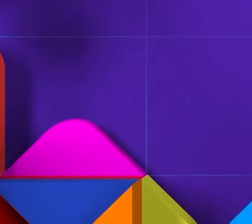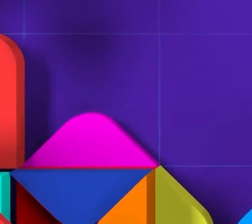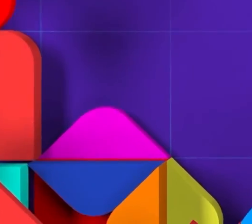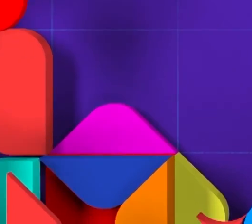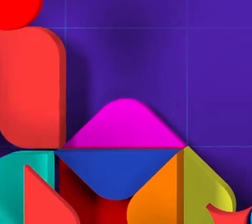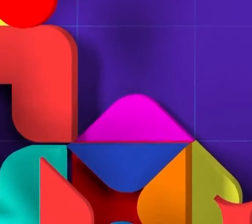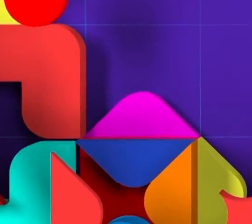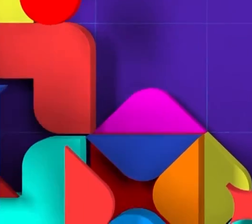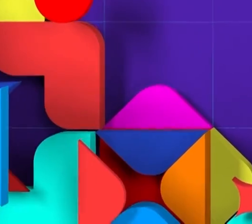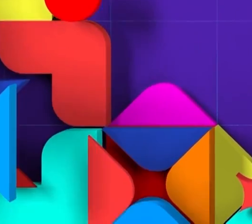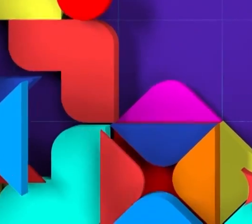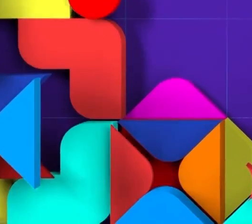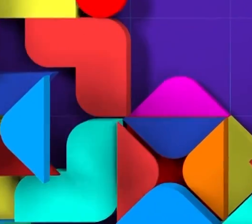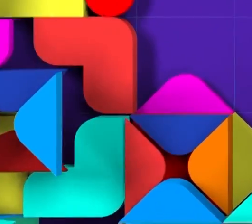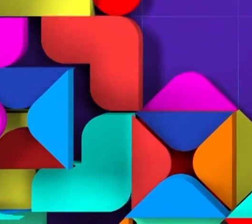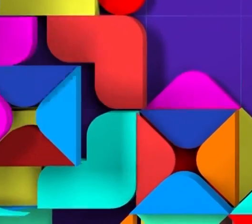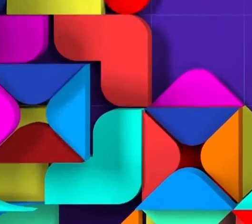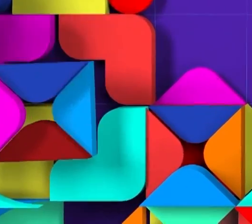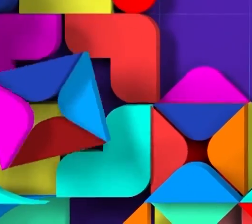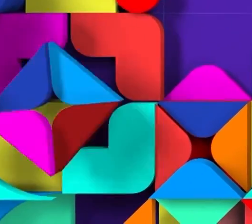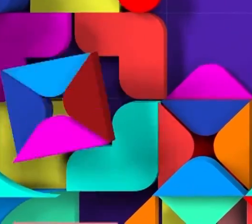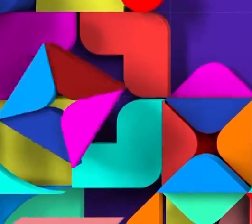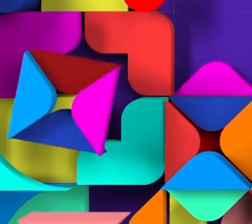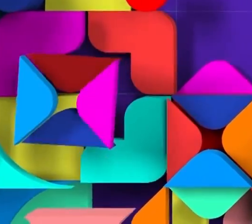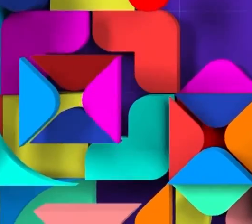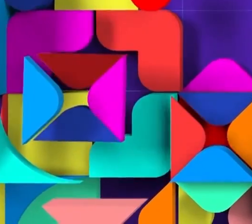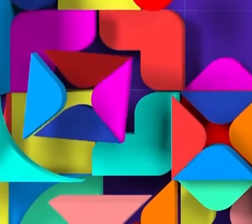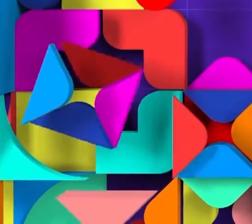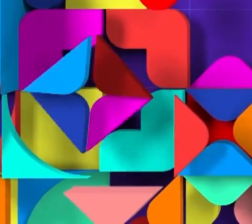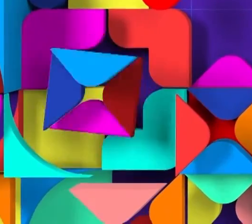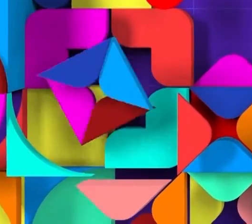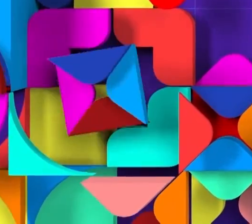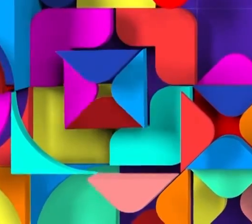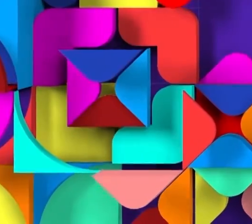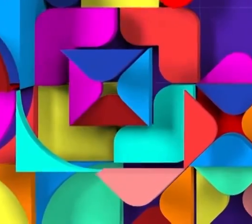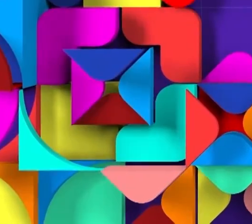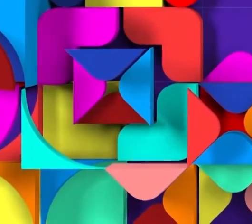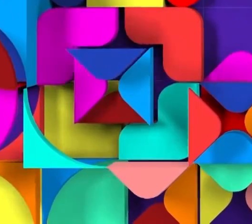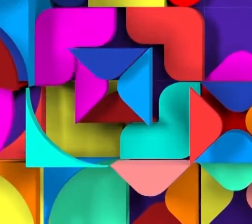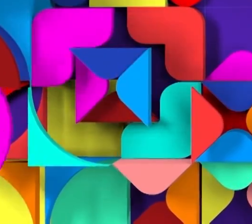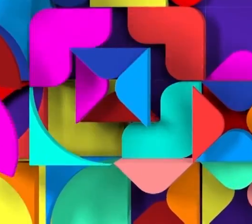Tchau! Tchau! Tchau! Legenda Jr Laboratório Fantasma